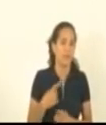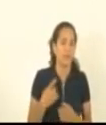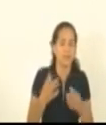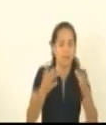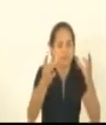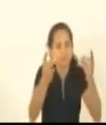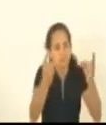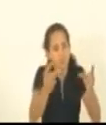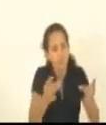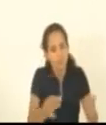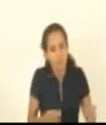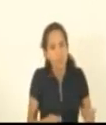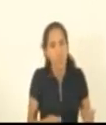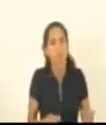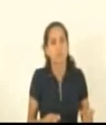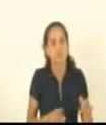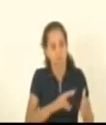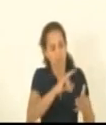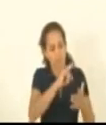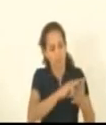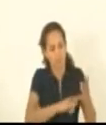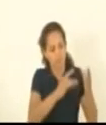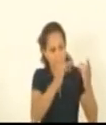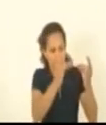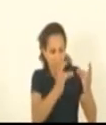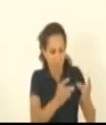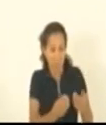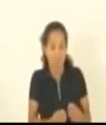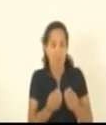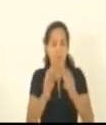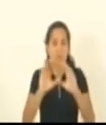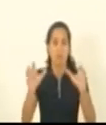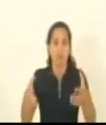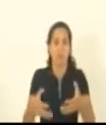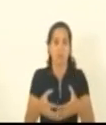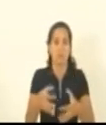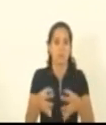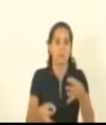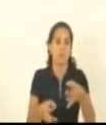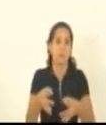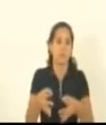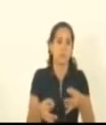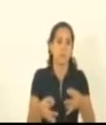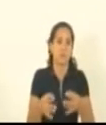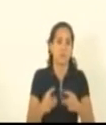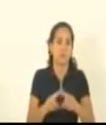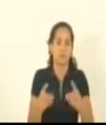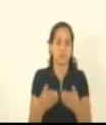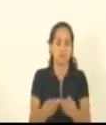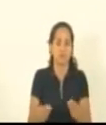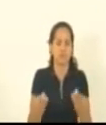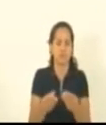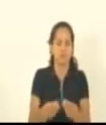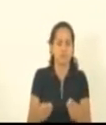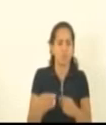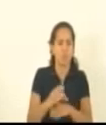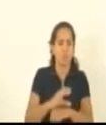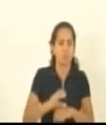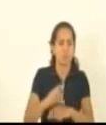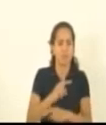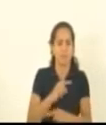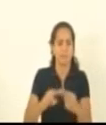para entregar na Comissão de Justiça algo sem teor de constitucionalidade